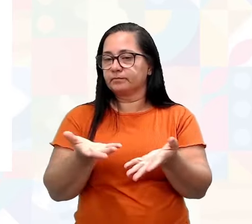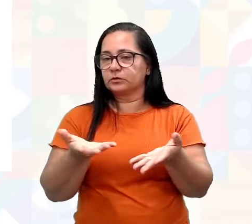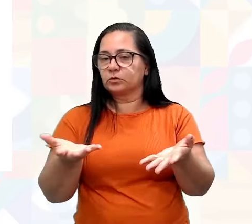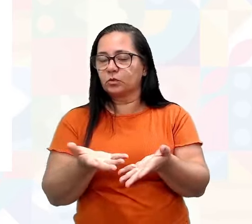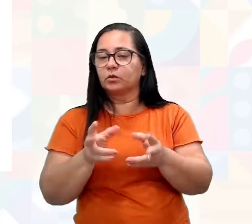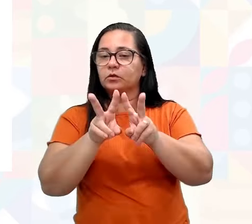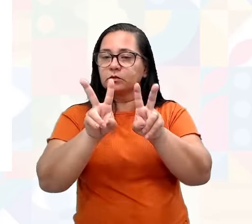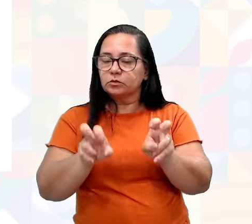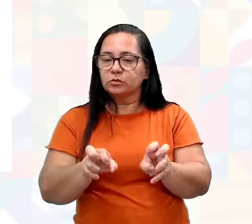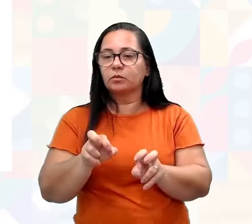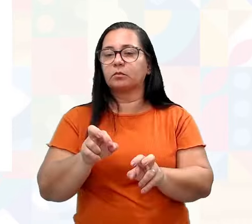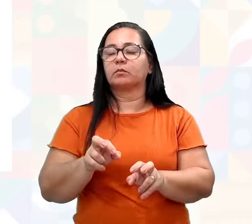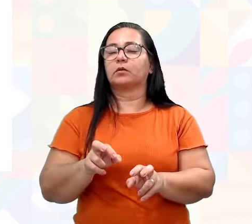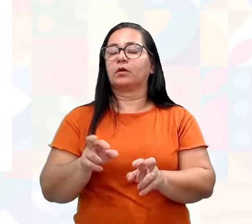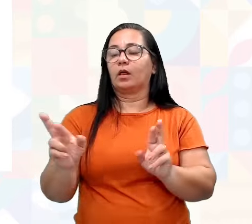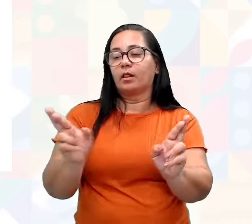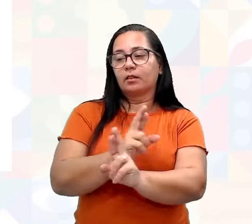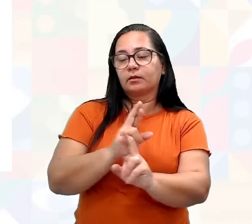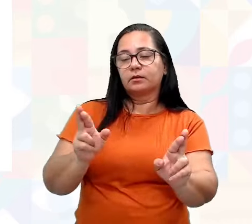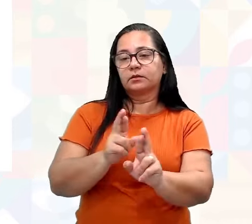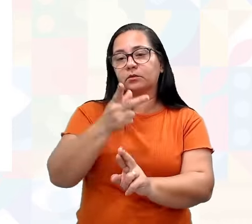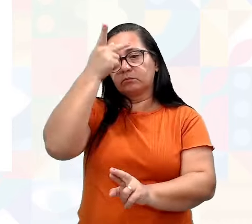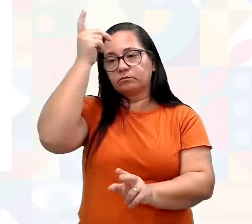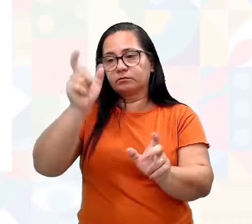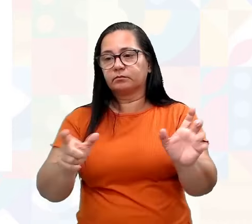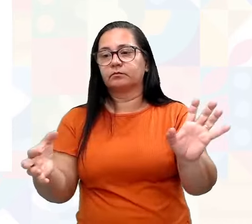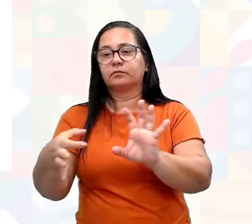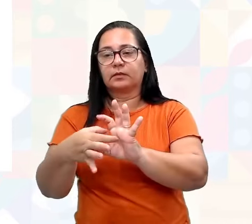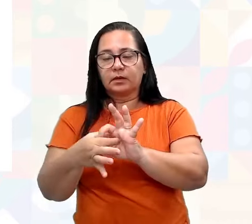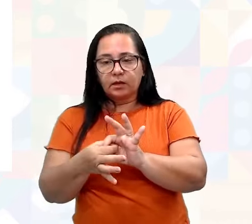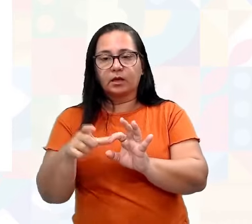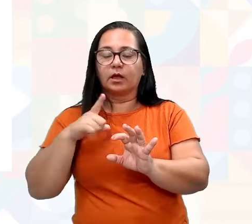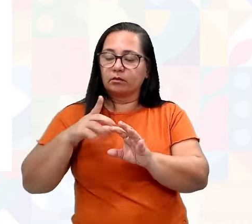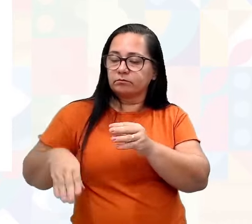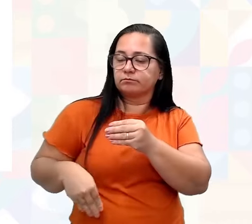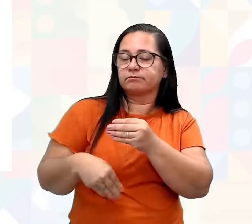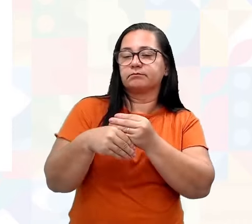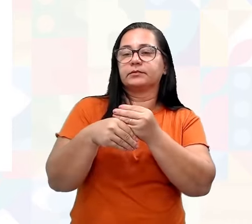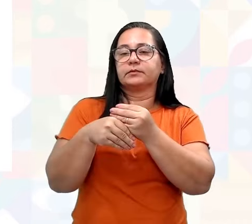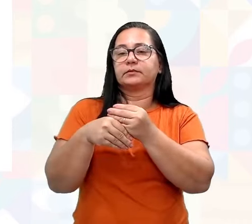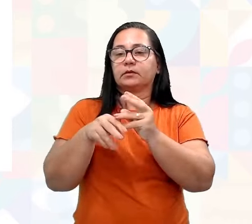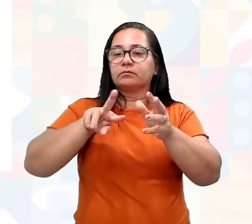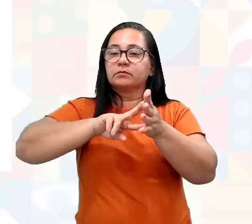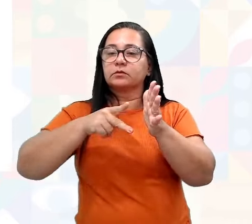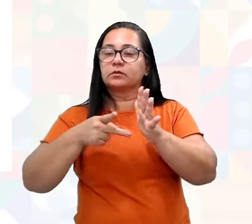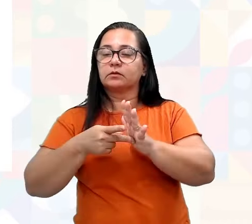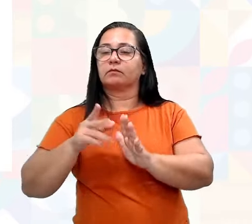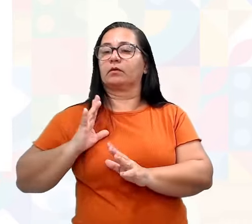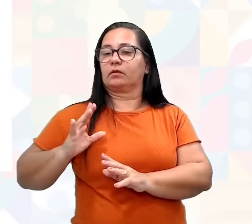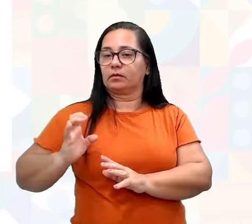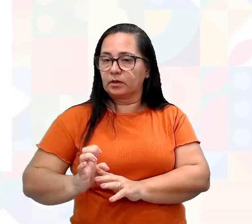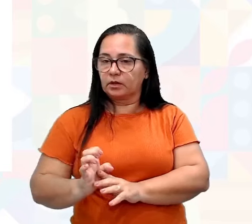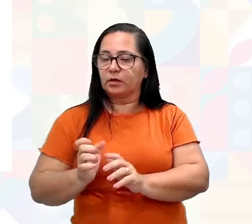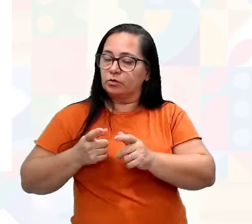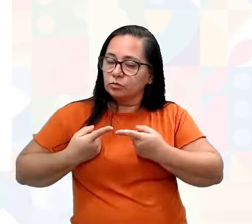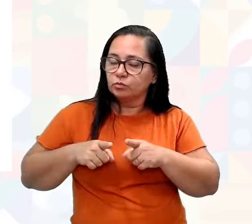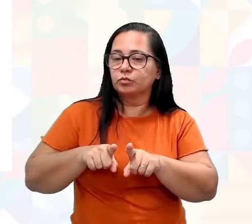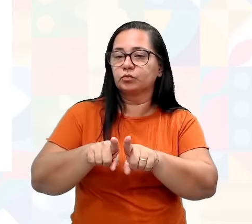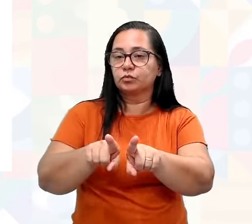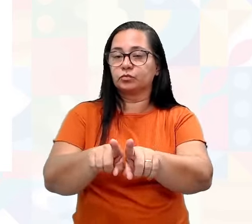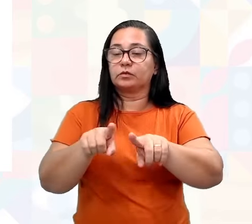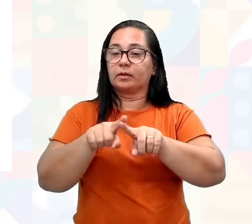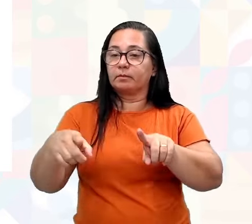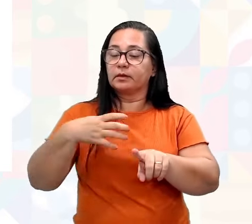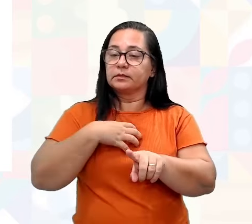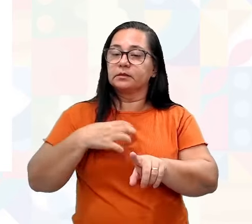que a relação interpessoal, é bem, como é que eu posso dizer para vocês, bem agregada ao que vem a ser a ética. Elas duas andam juntas, porém com